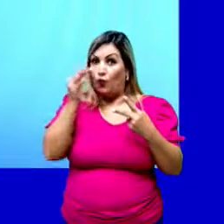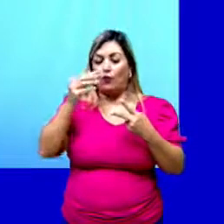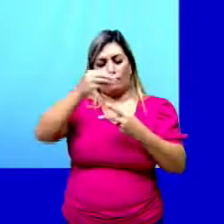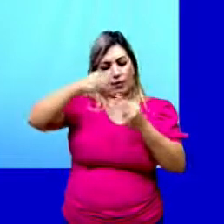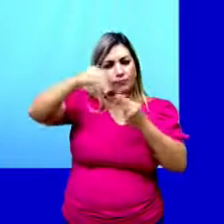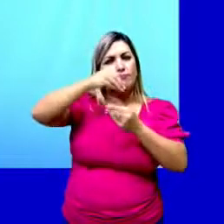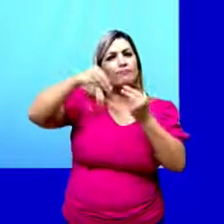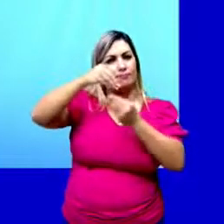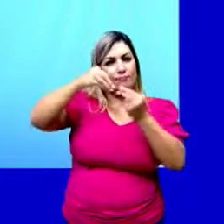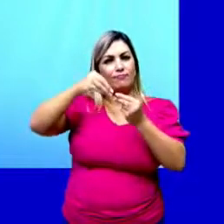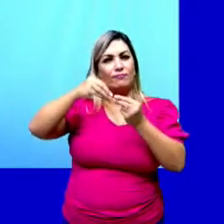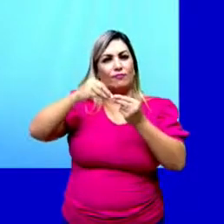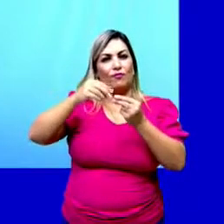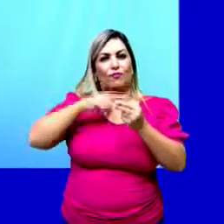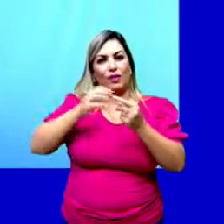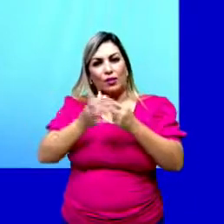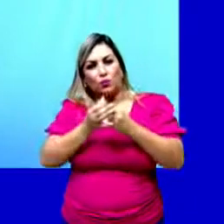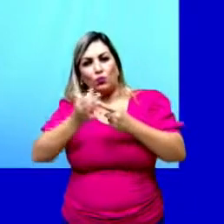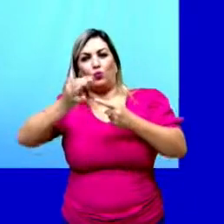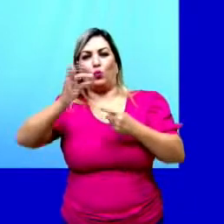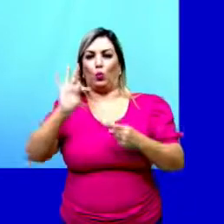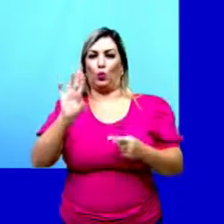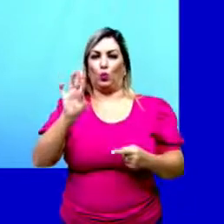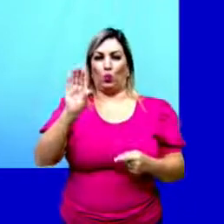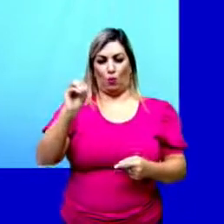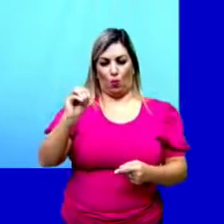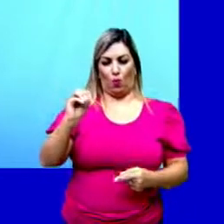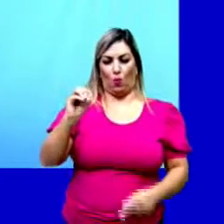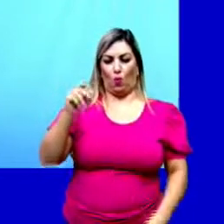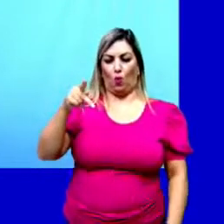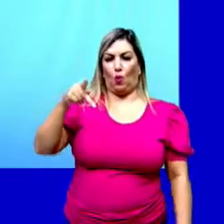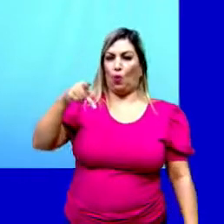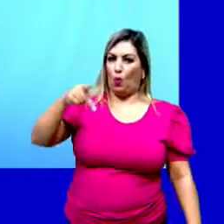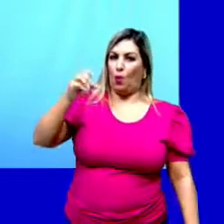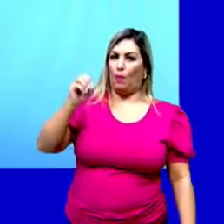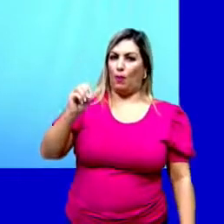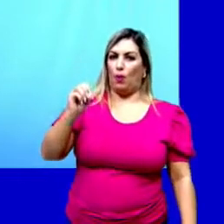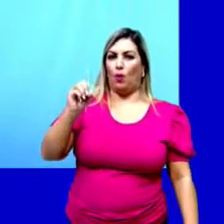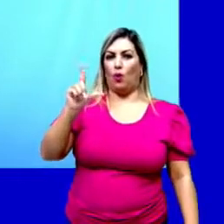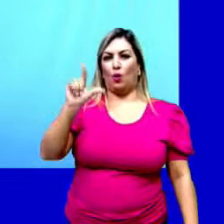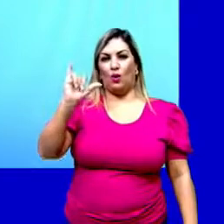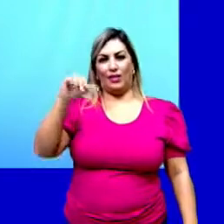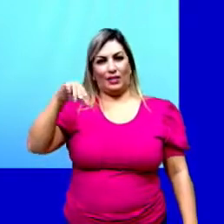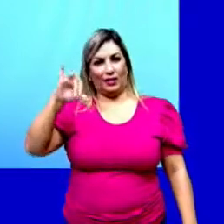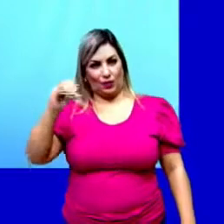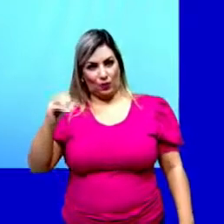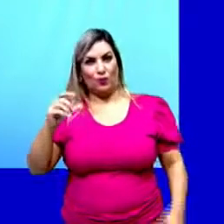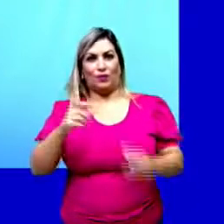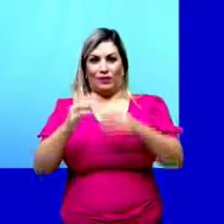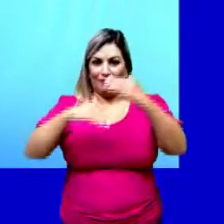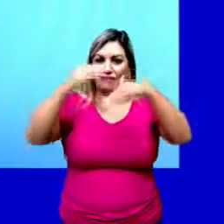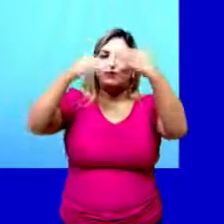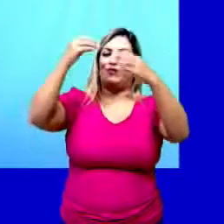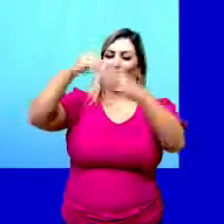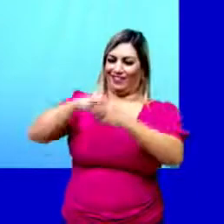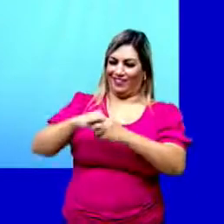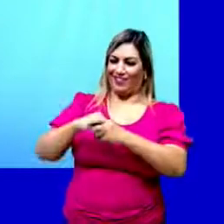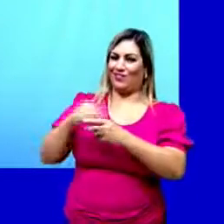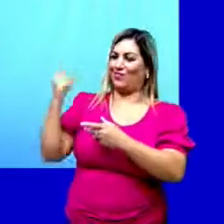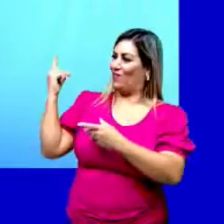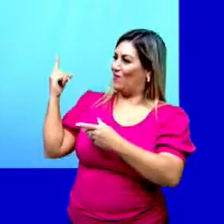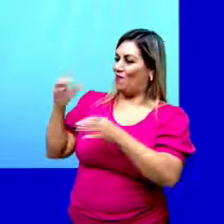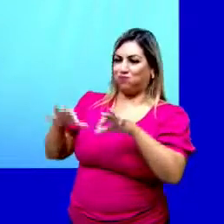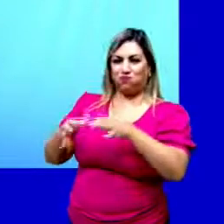produzir um tubo chamado de tubo polínico, que vai crescer ali dentro do estigma e